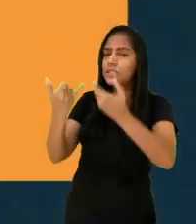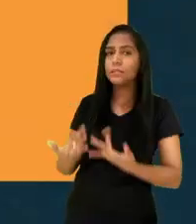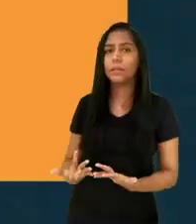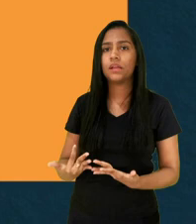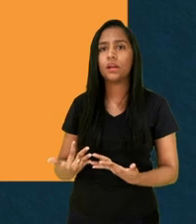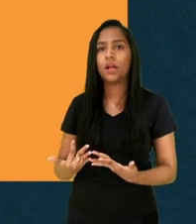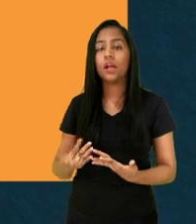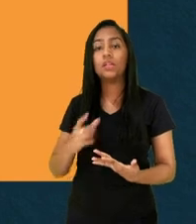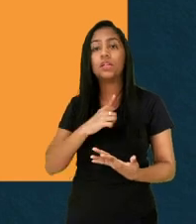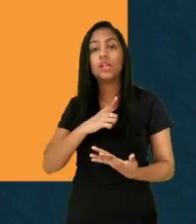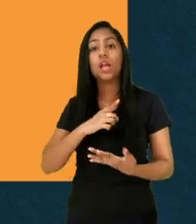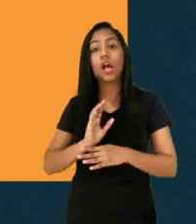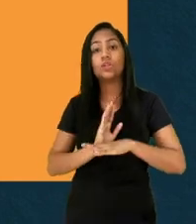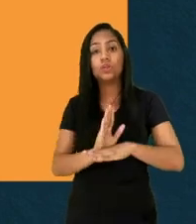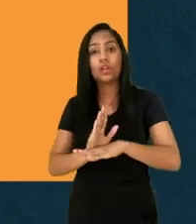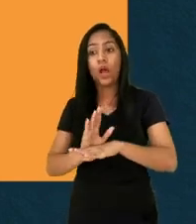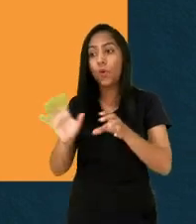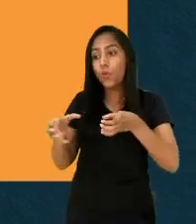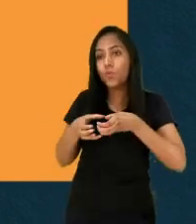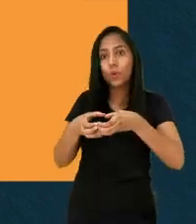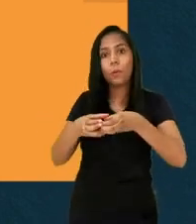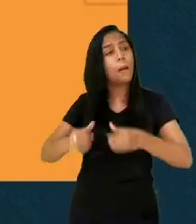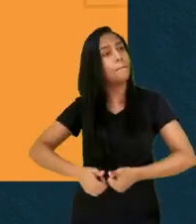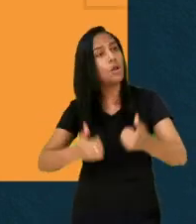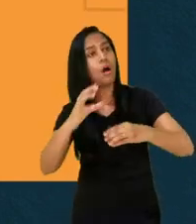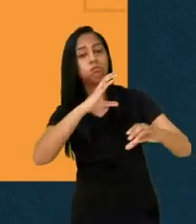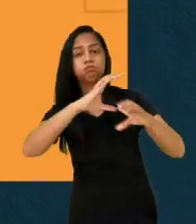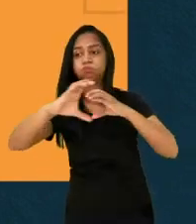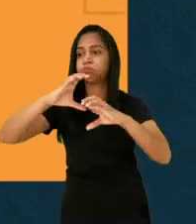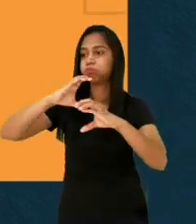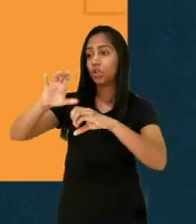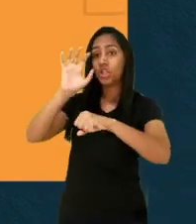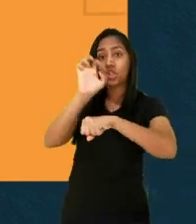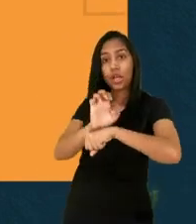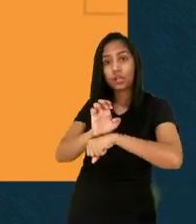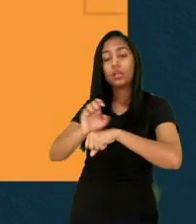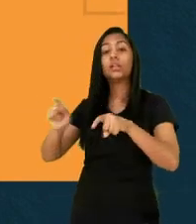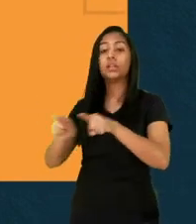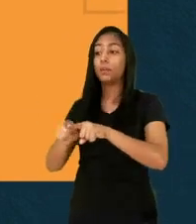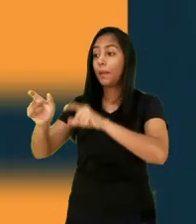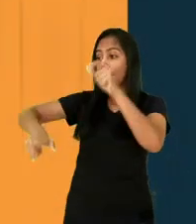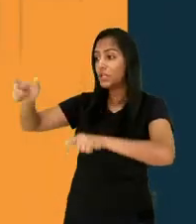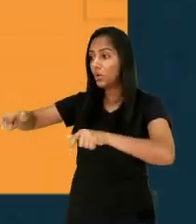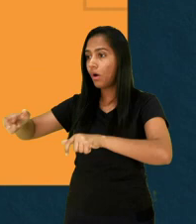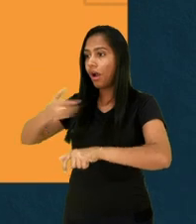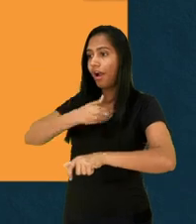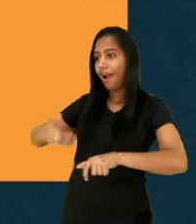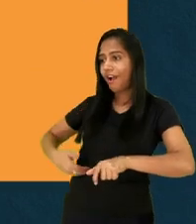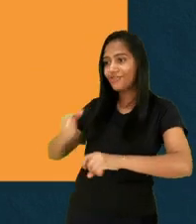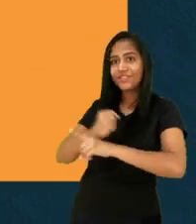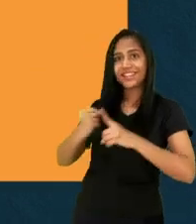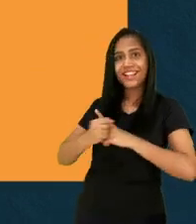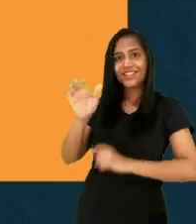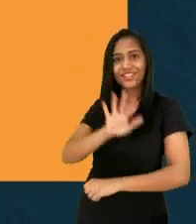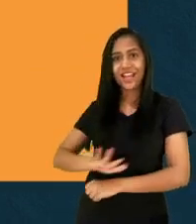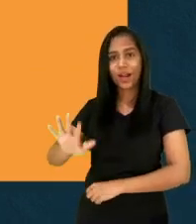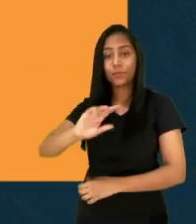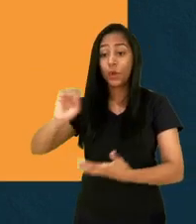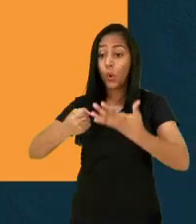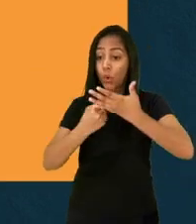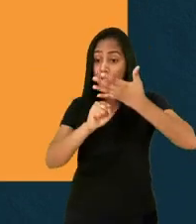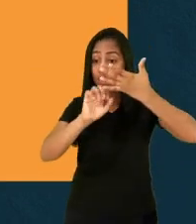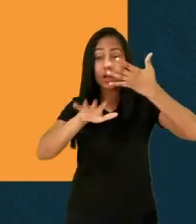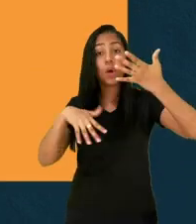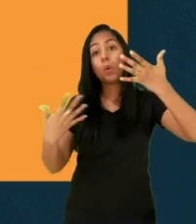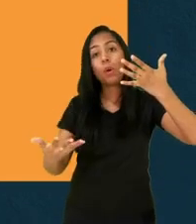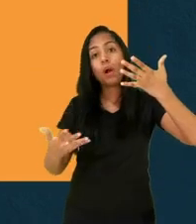Já o sétimo objetivo fala de ações para a educação e a comunicação. Ele busca espalhar conhecimento sobre o que são cidades inteligentes,